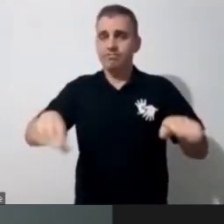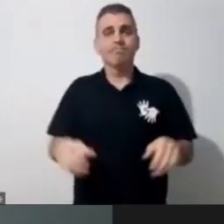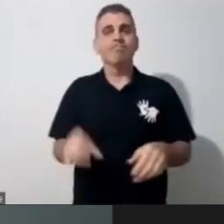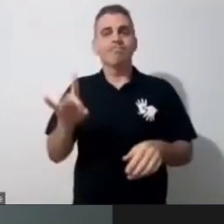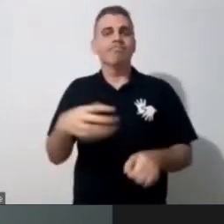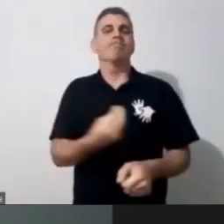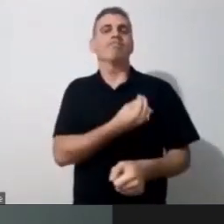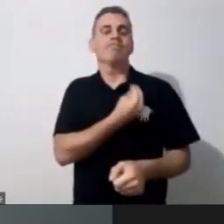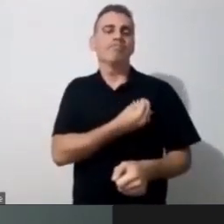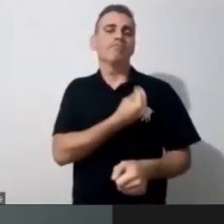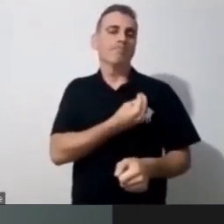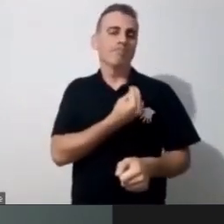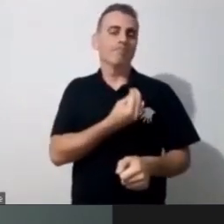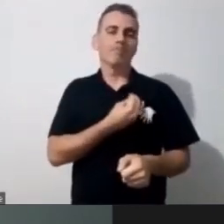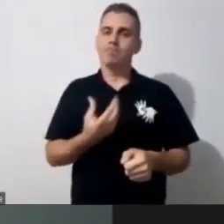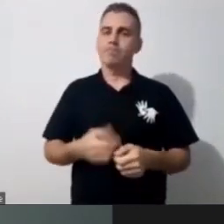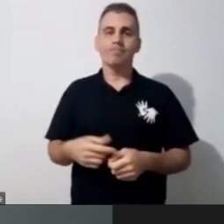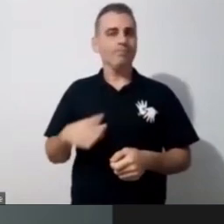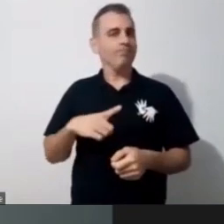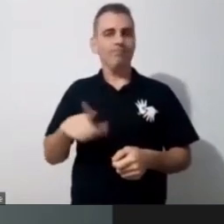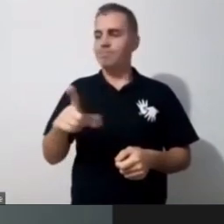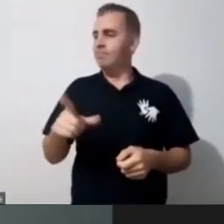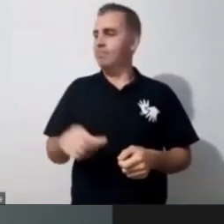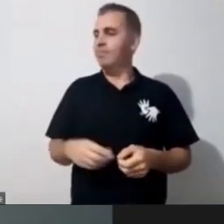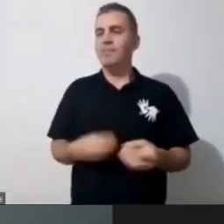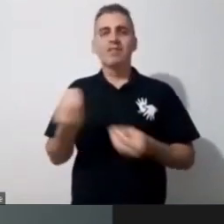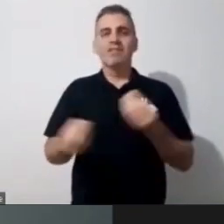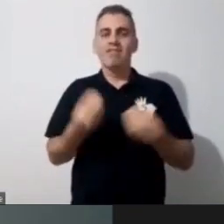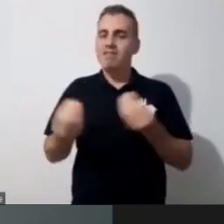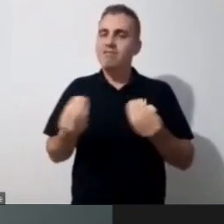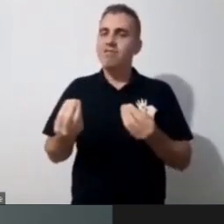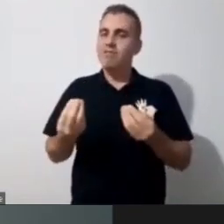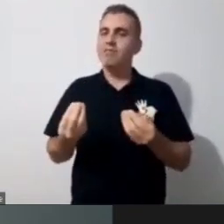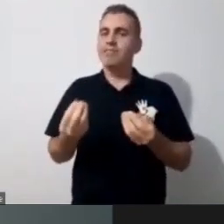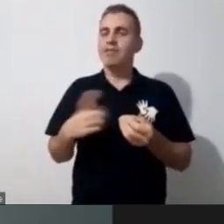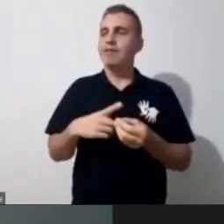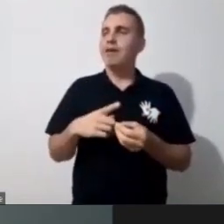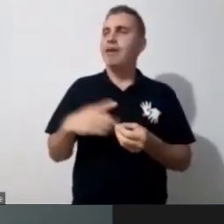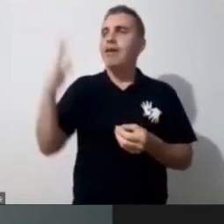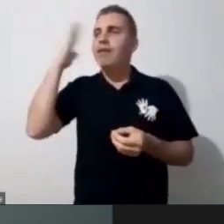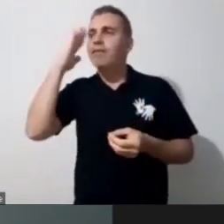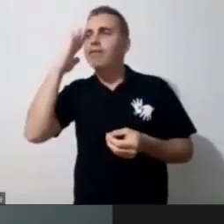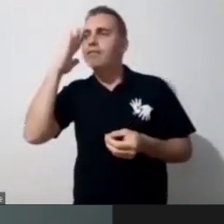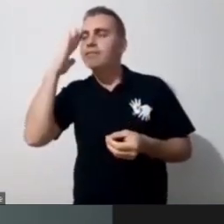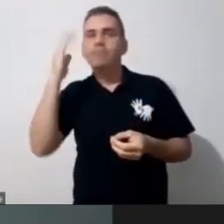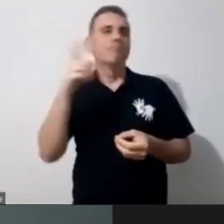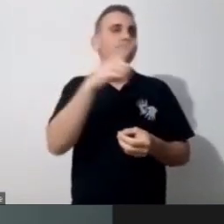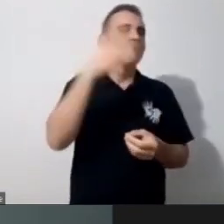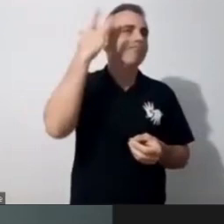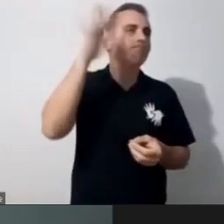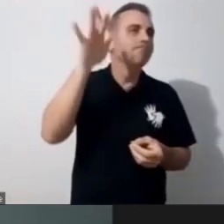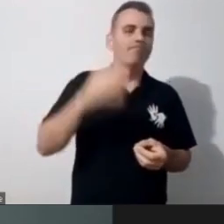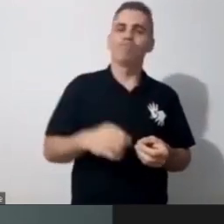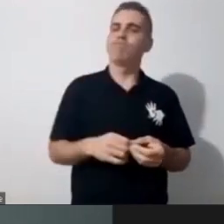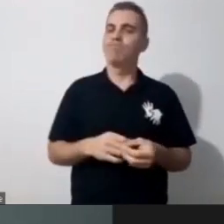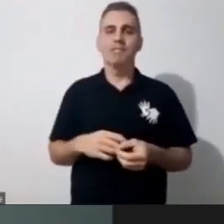eu não tenho hoje como dizer para a Michele, assim, vai ser assim ou vai ser assado, porque a gente vai ter muita história